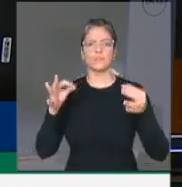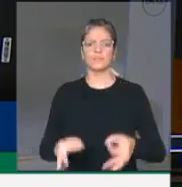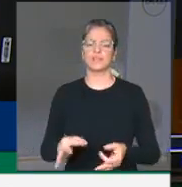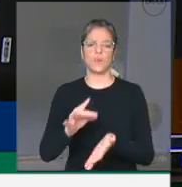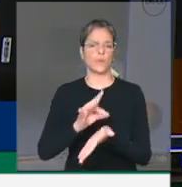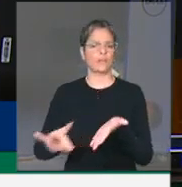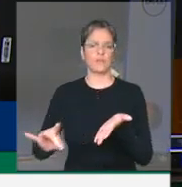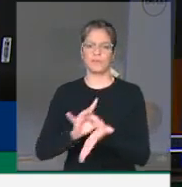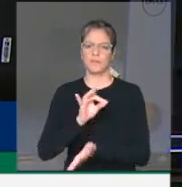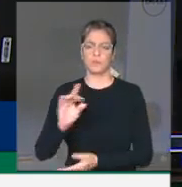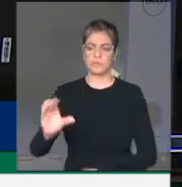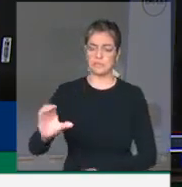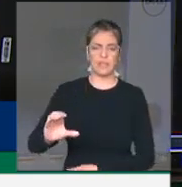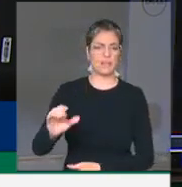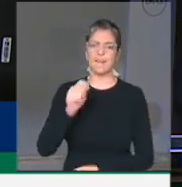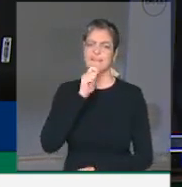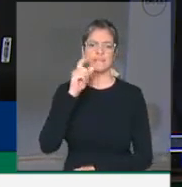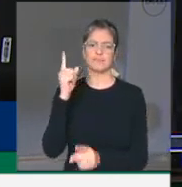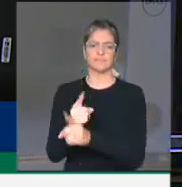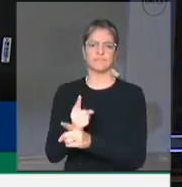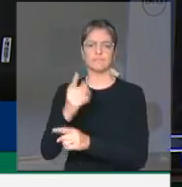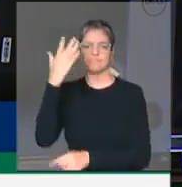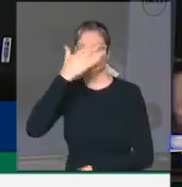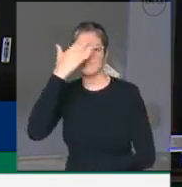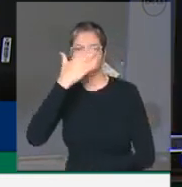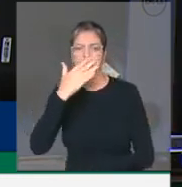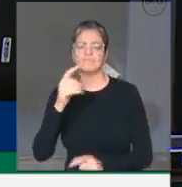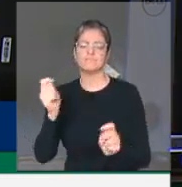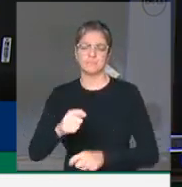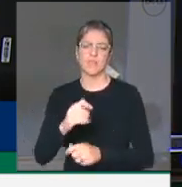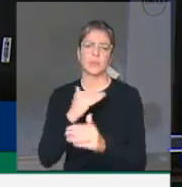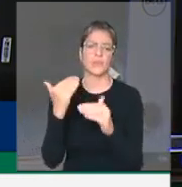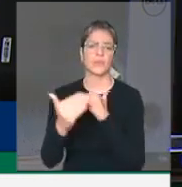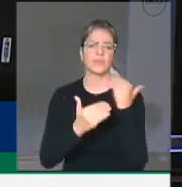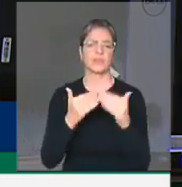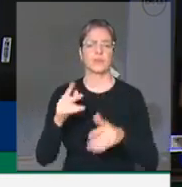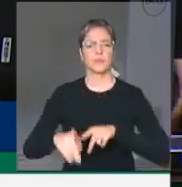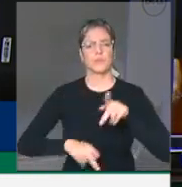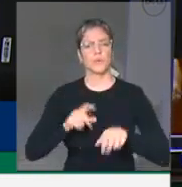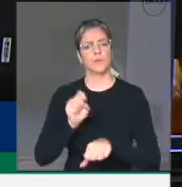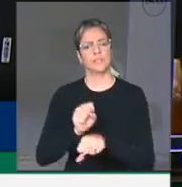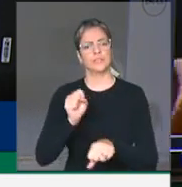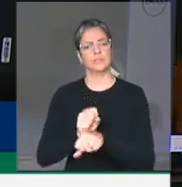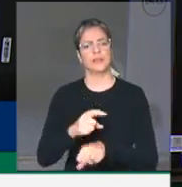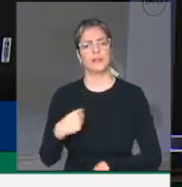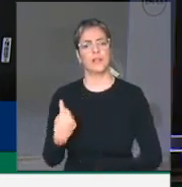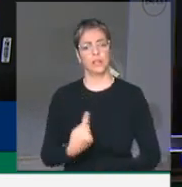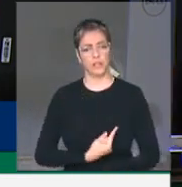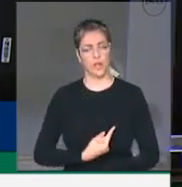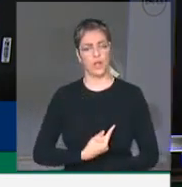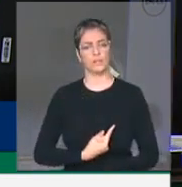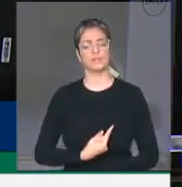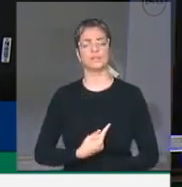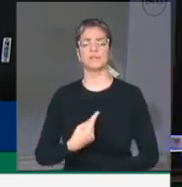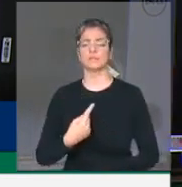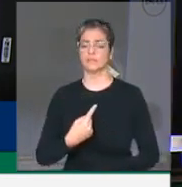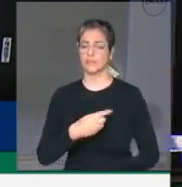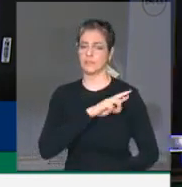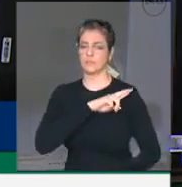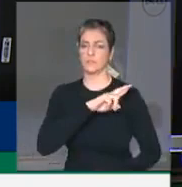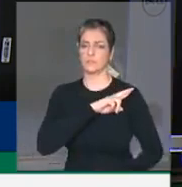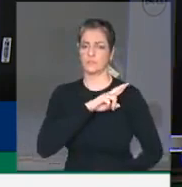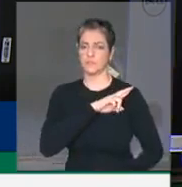ciência. Um inimigo invisível e mortal. O povo brasileiro espera que cada um de nós, detentores de mandatos